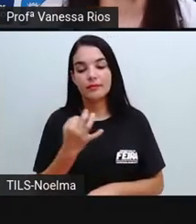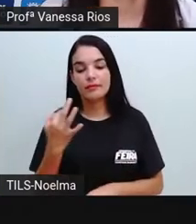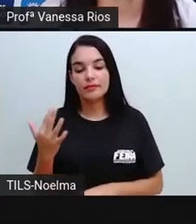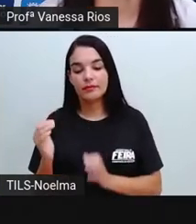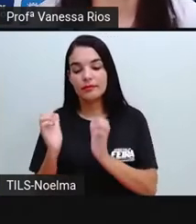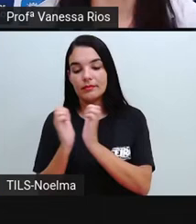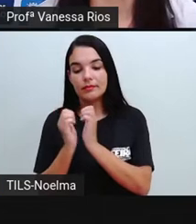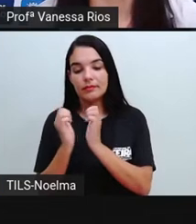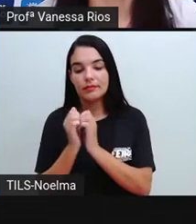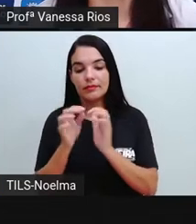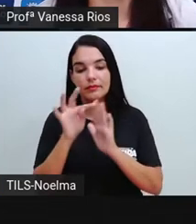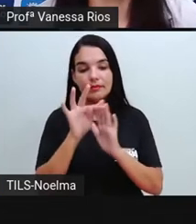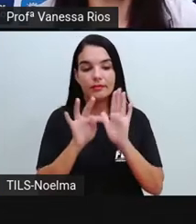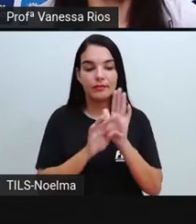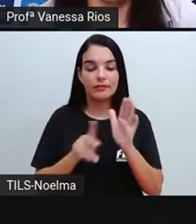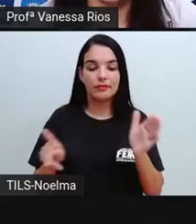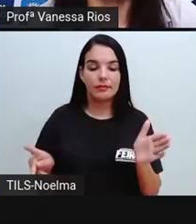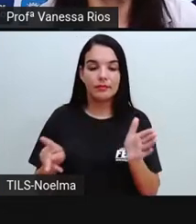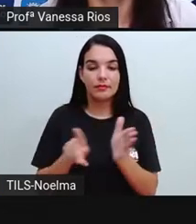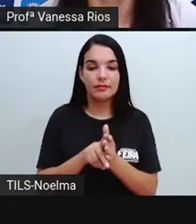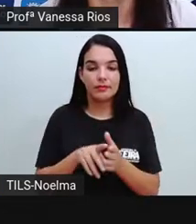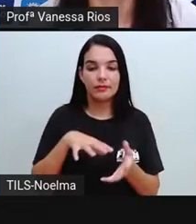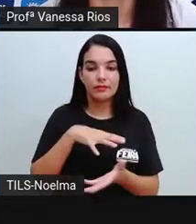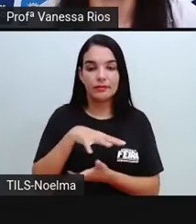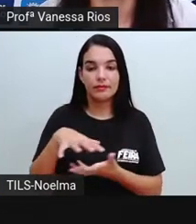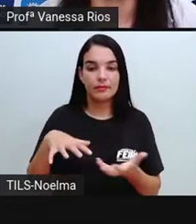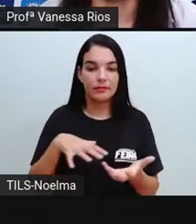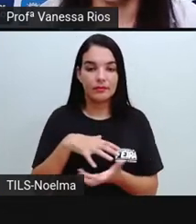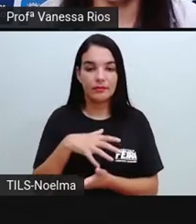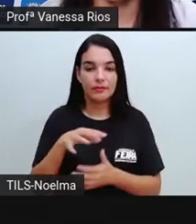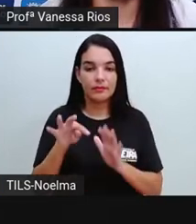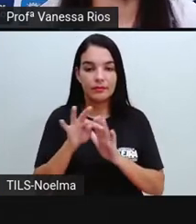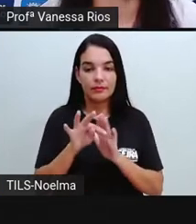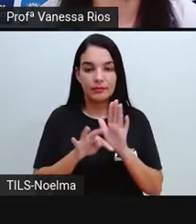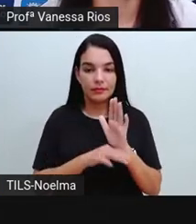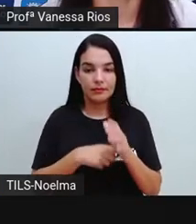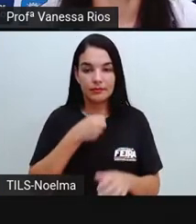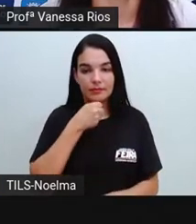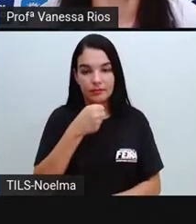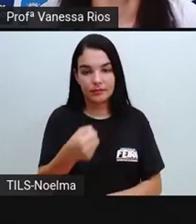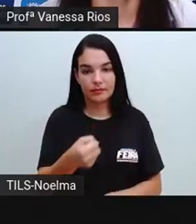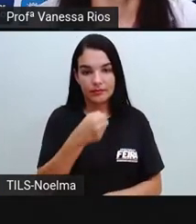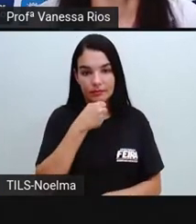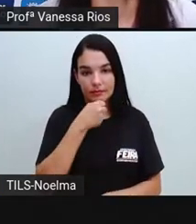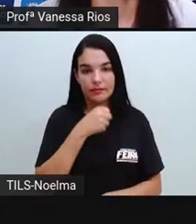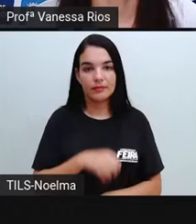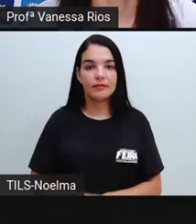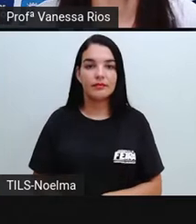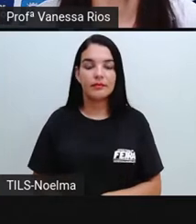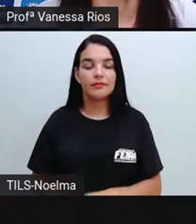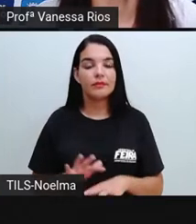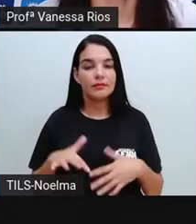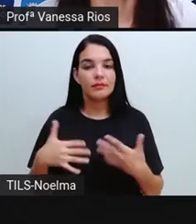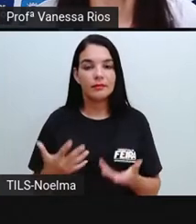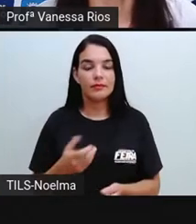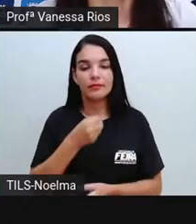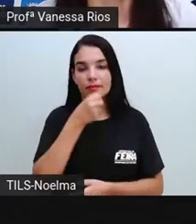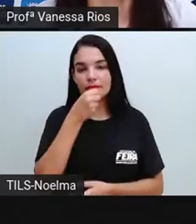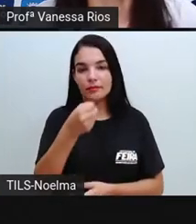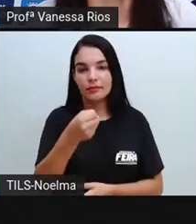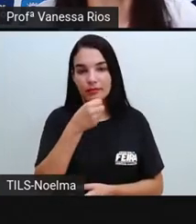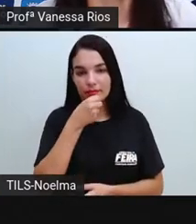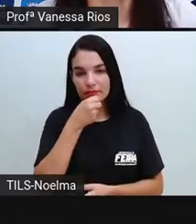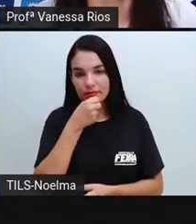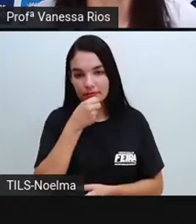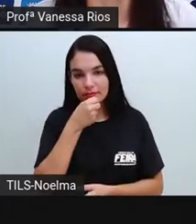textuais fazem parte, não é? Do grupo dos textos jornalísticos. Os textos jornalísticos são